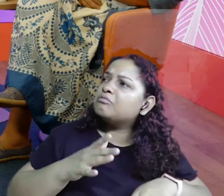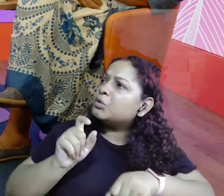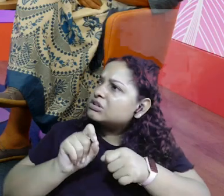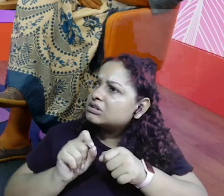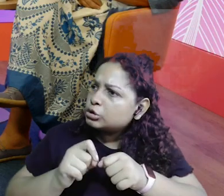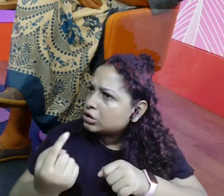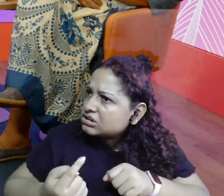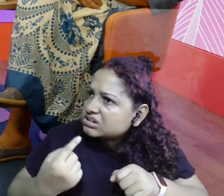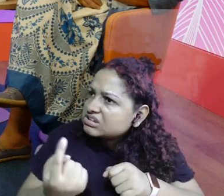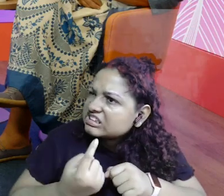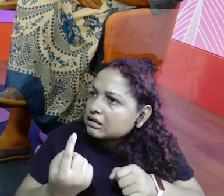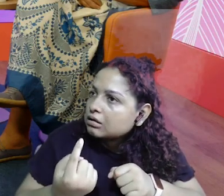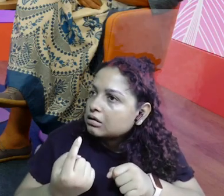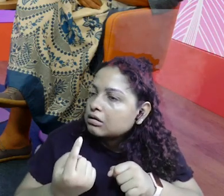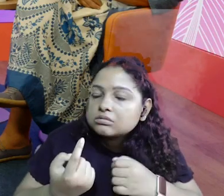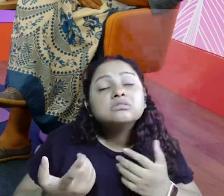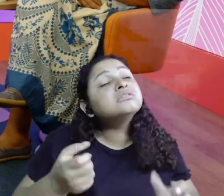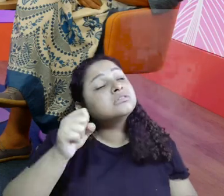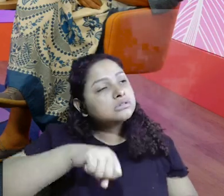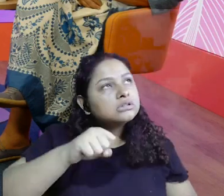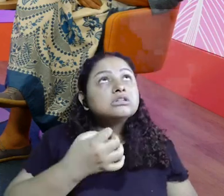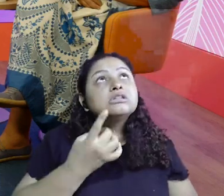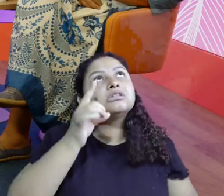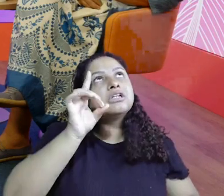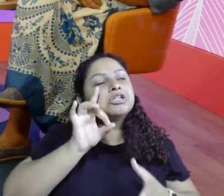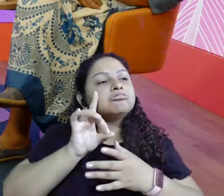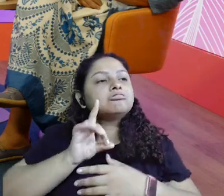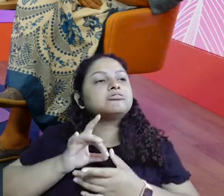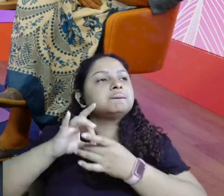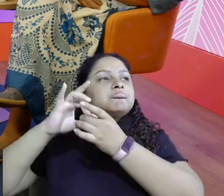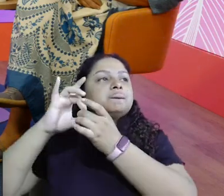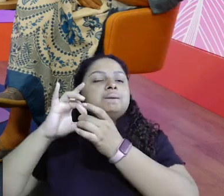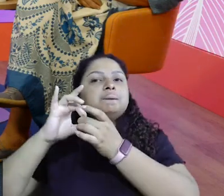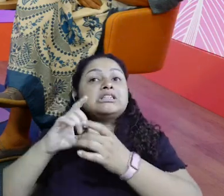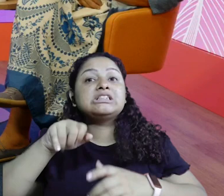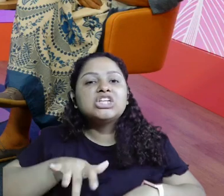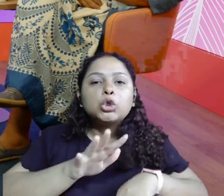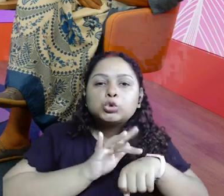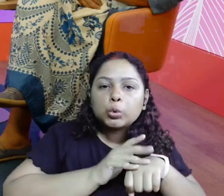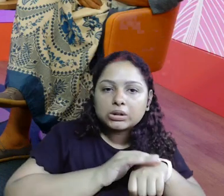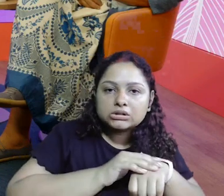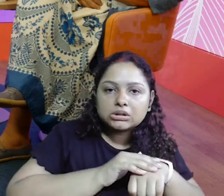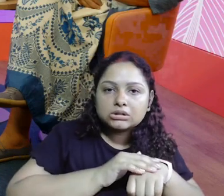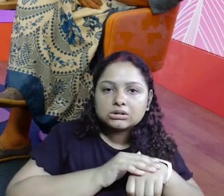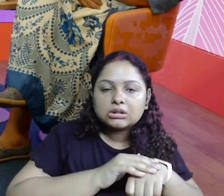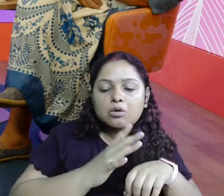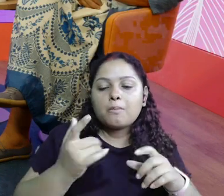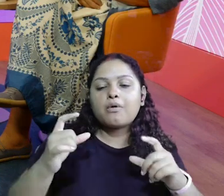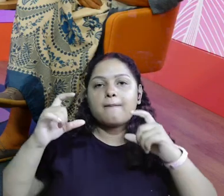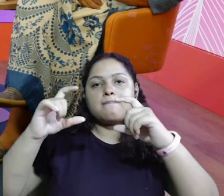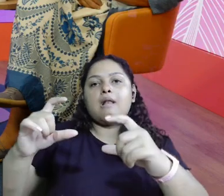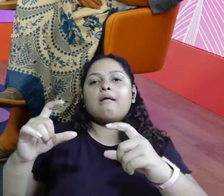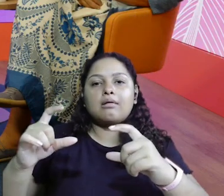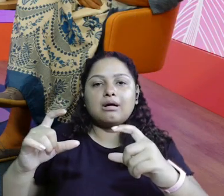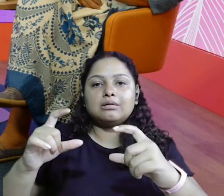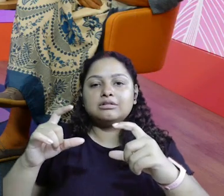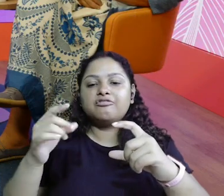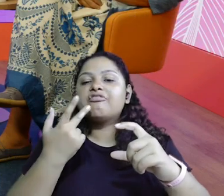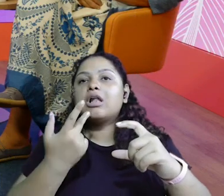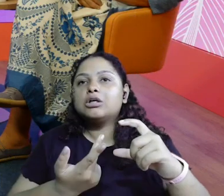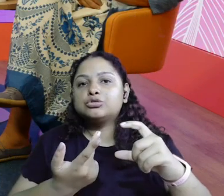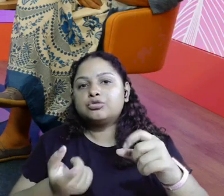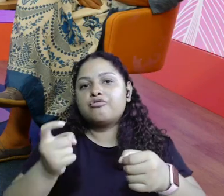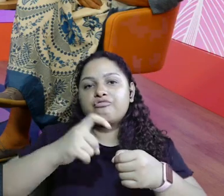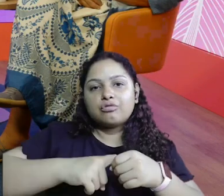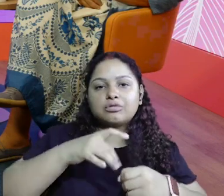Eu e Deus. Se deu assim, uma dor, ficou doente... A gente coloca uma plaquinha lá de volta logo com o telefone